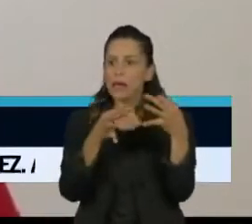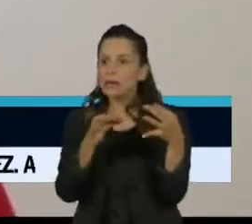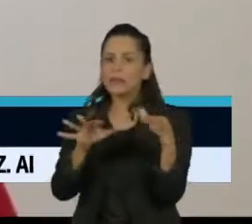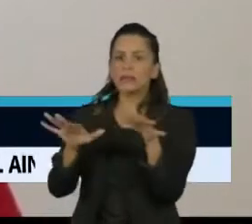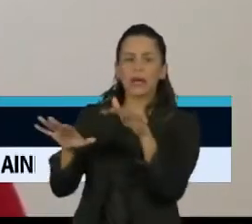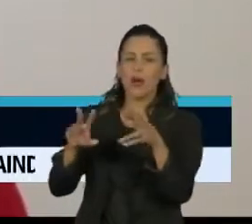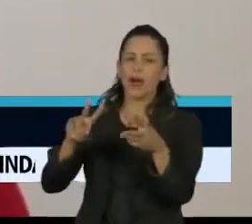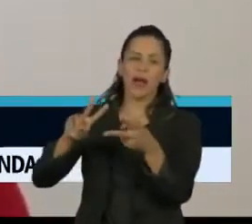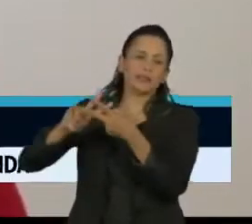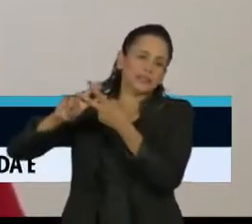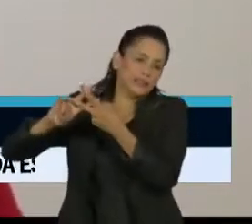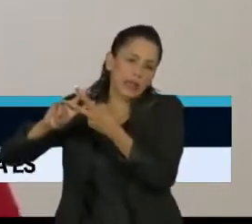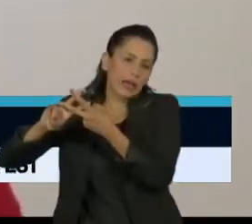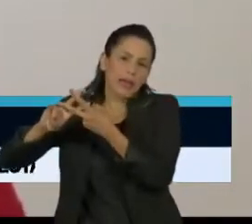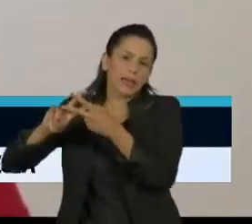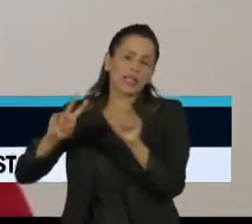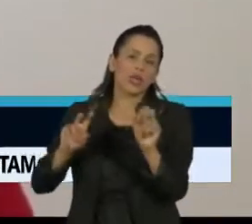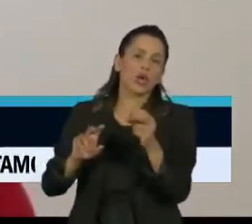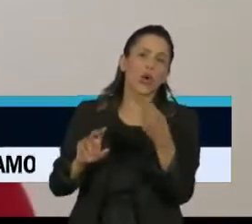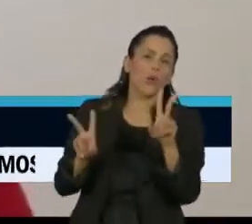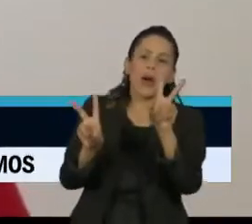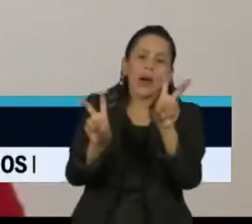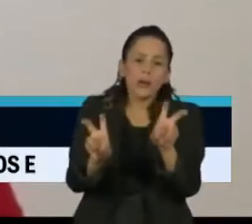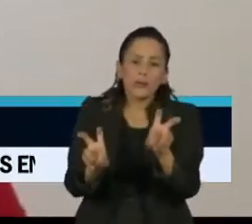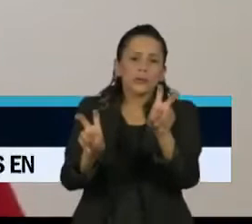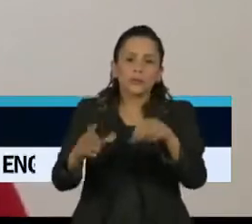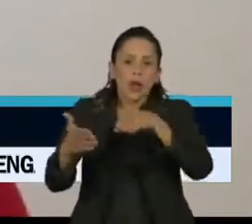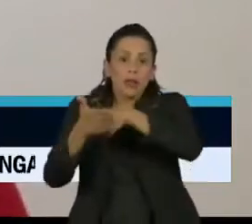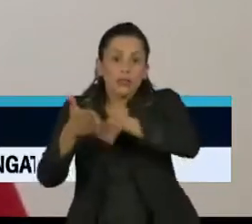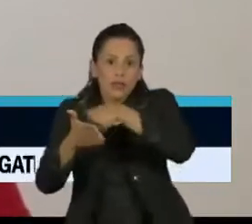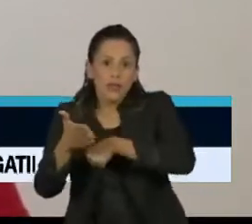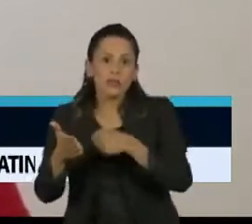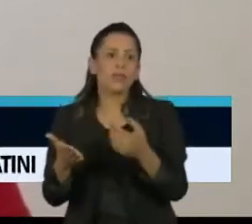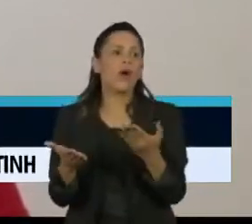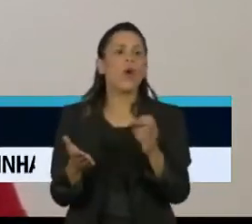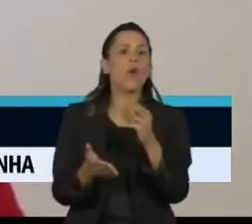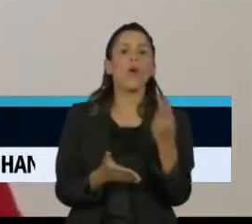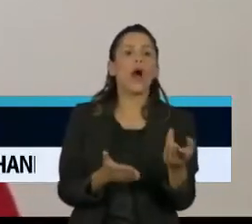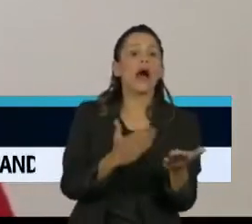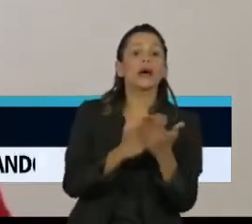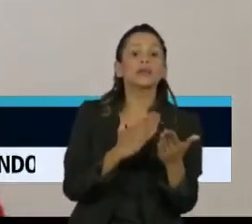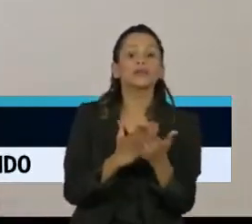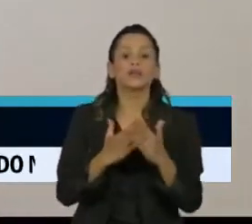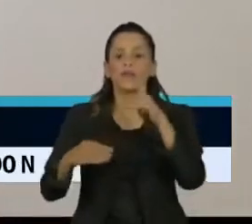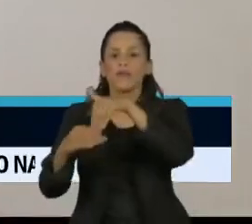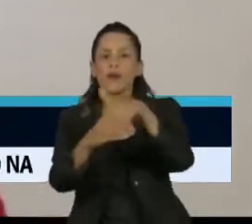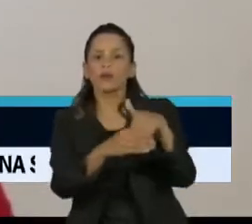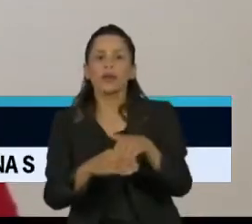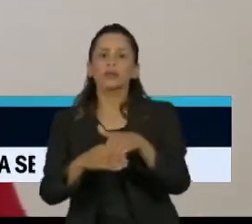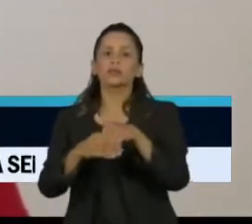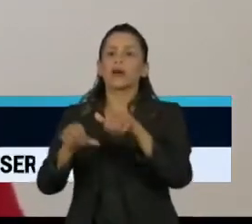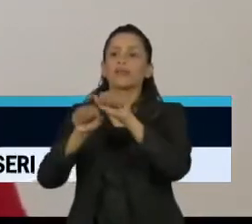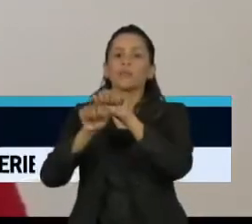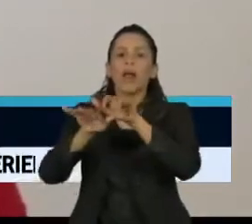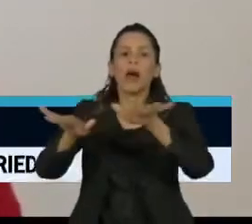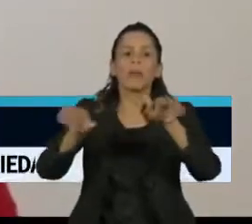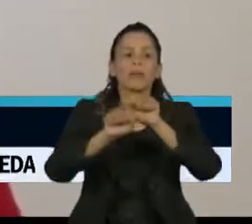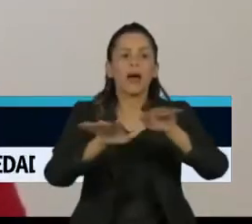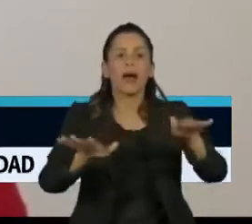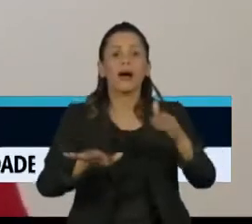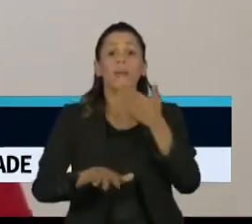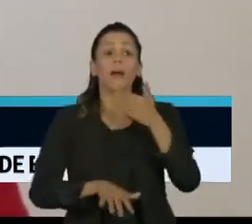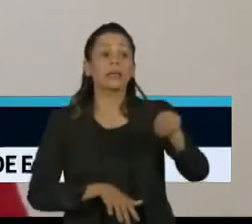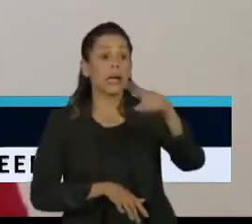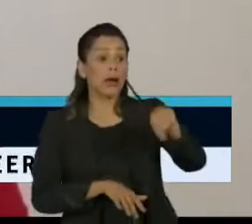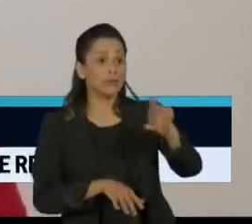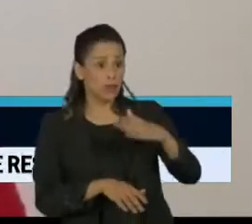hashtag, ou quer ajuda em alguma votação, ou para espalhar alguma informação, eles pedem ajuda do pessoal que gosta de K-pop